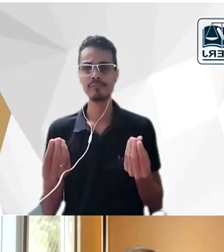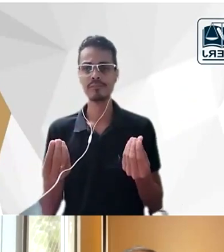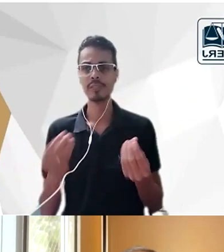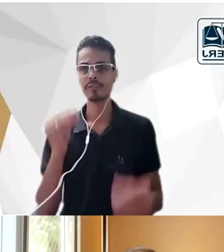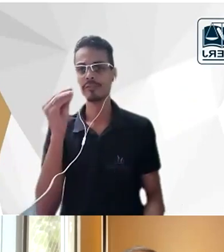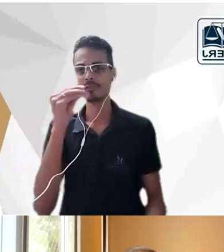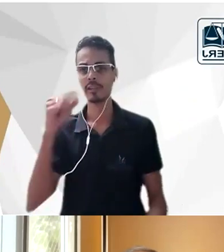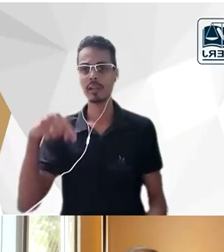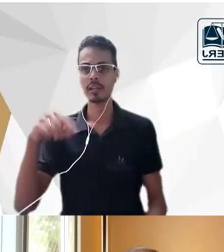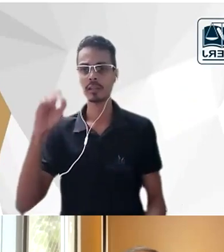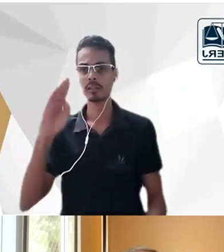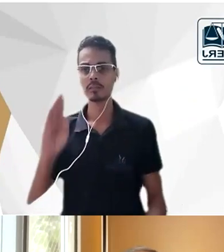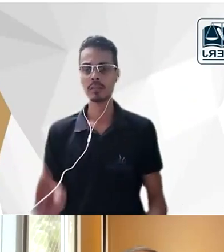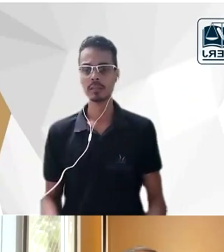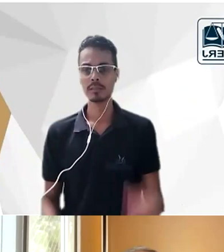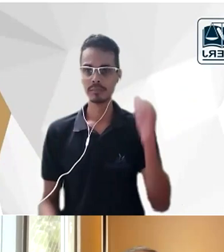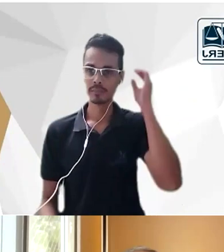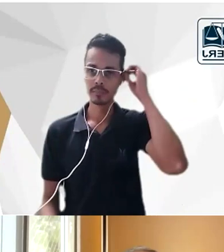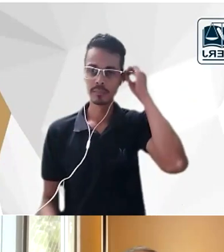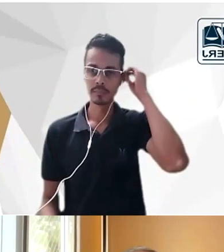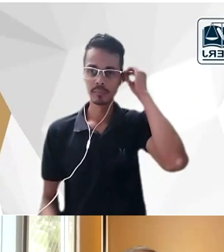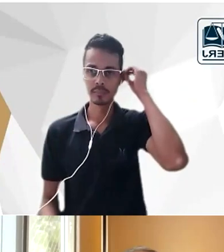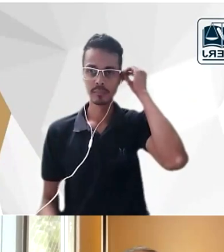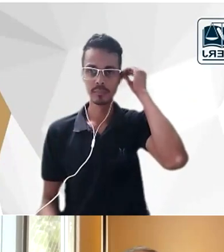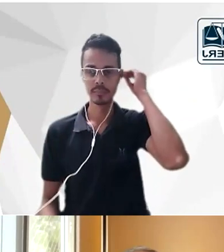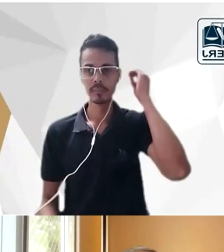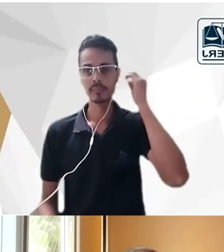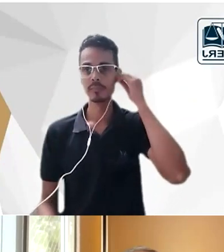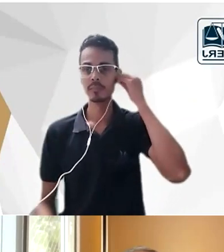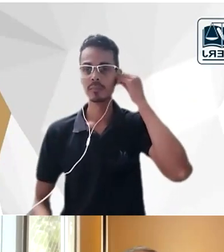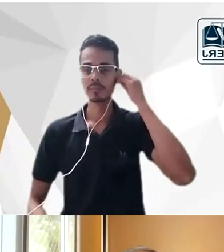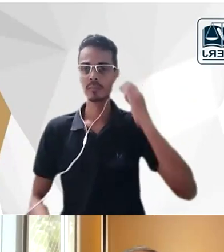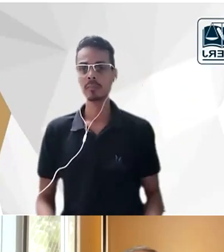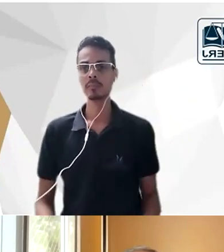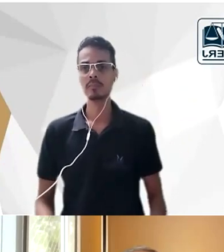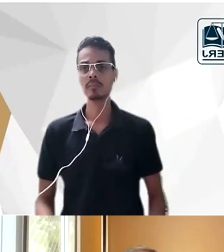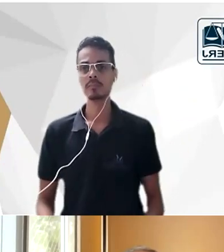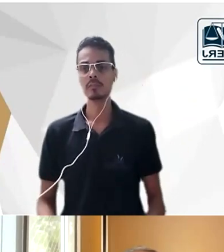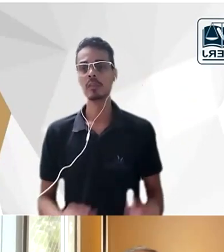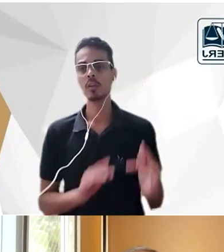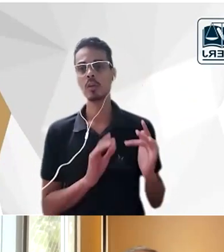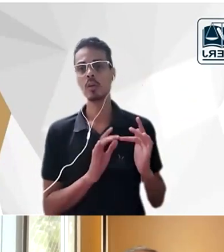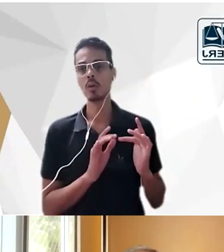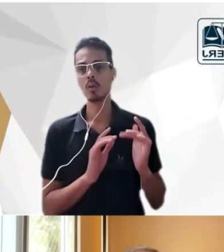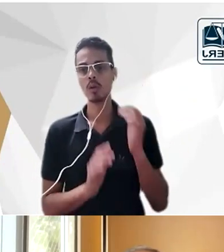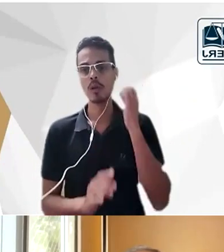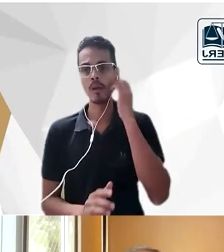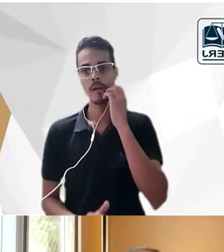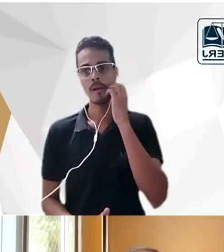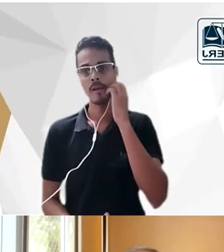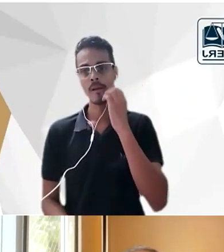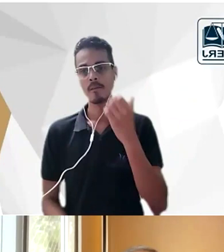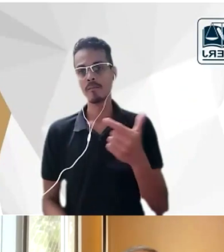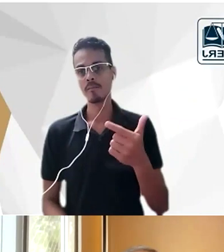e é interessante a relação dele com Dom Pedro II ele ao mesmo tempo em que é um crítico de Dom Pedro II